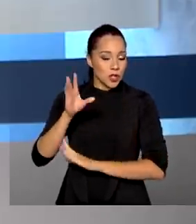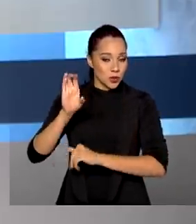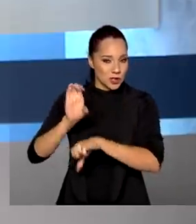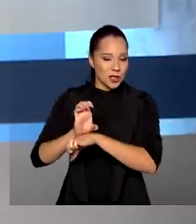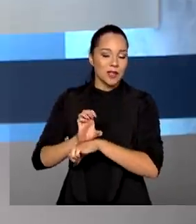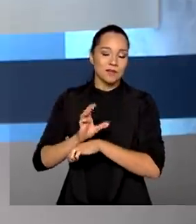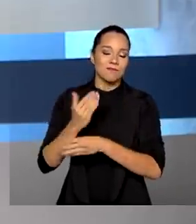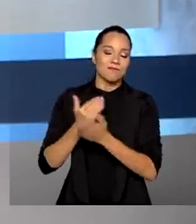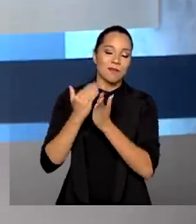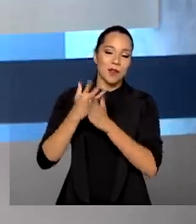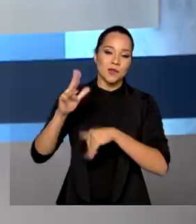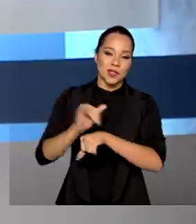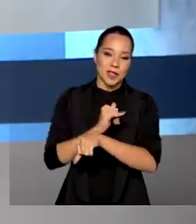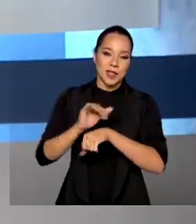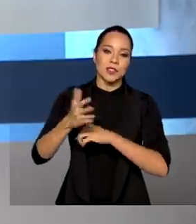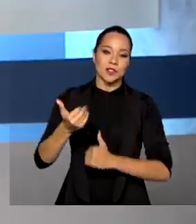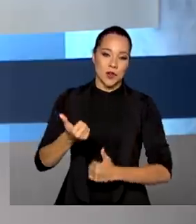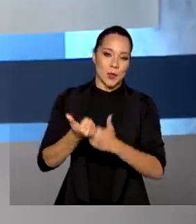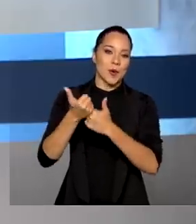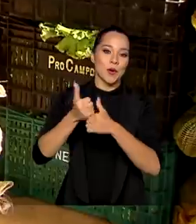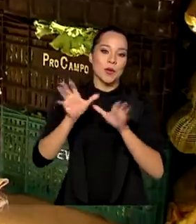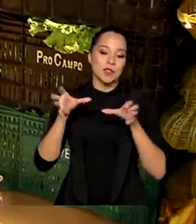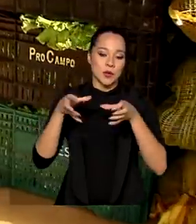ação de apoio nas aldeias em meio à pandemia.